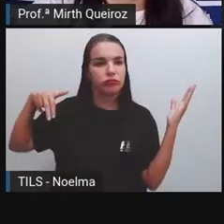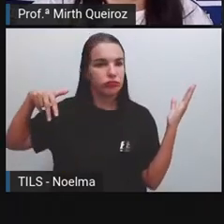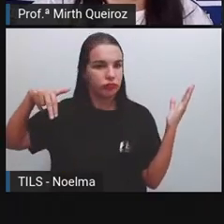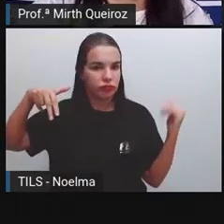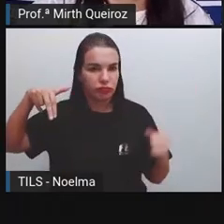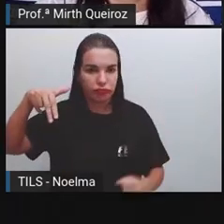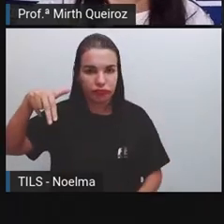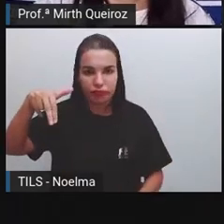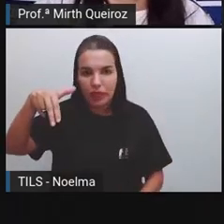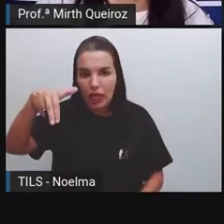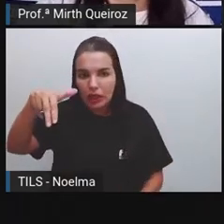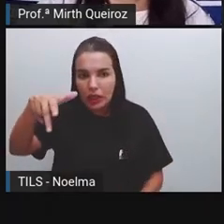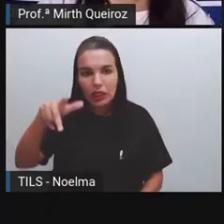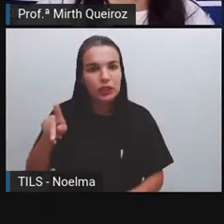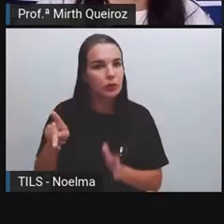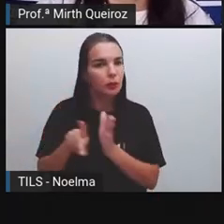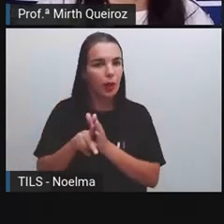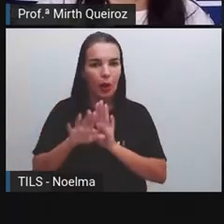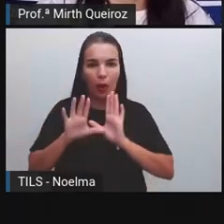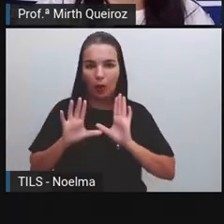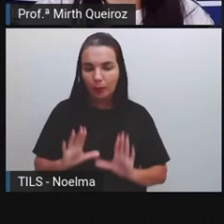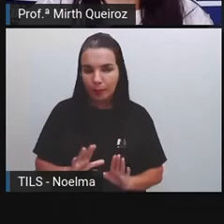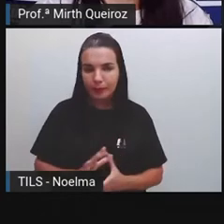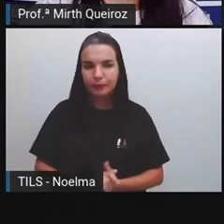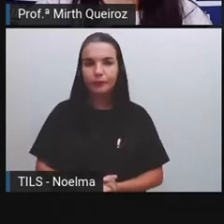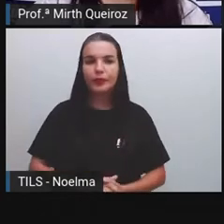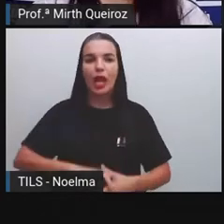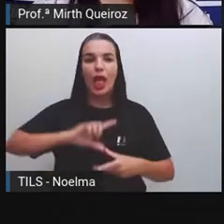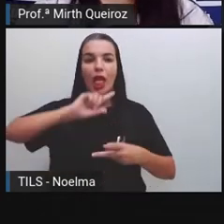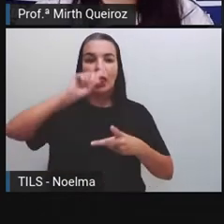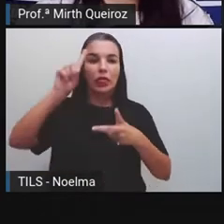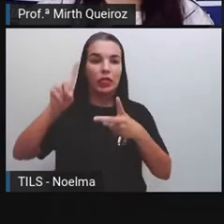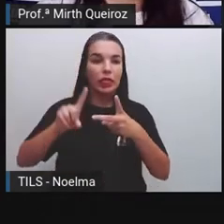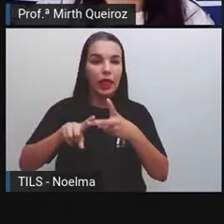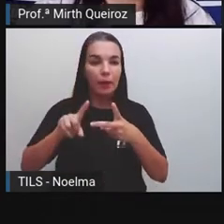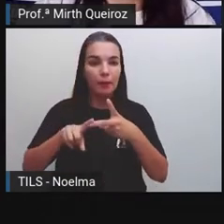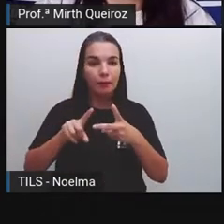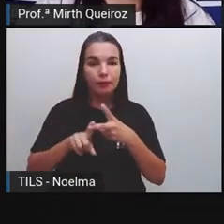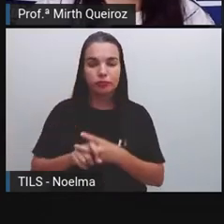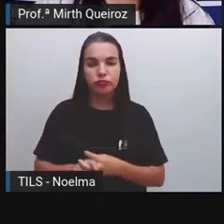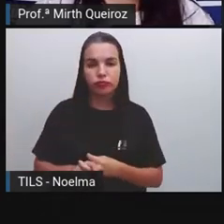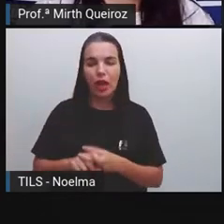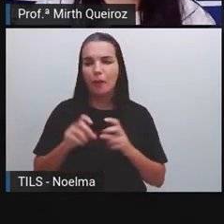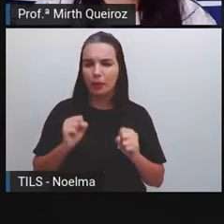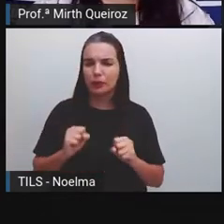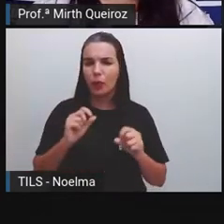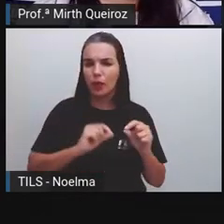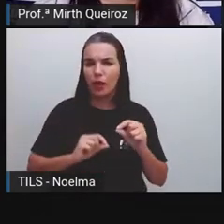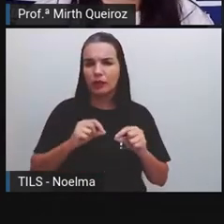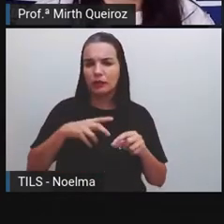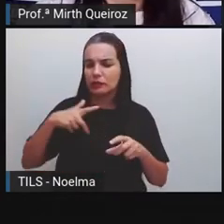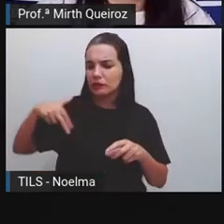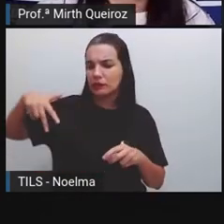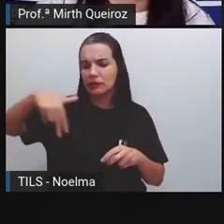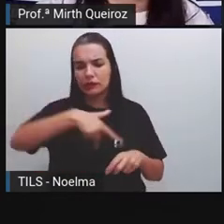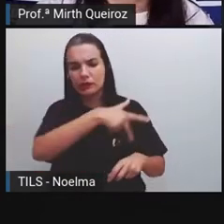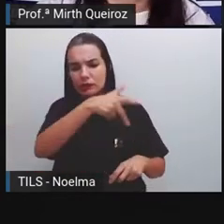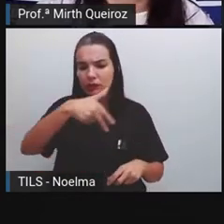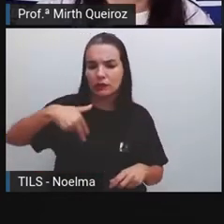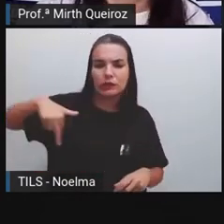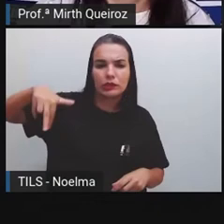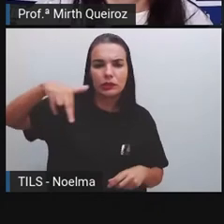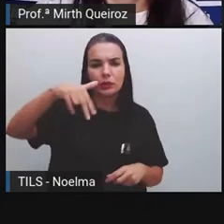utilizavam as próprias perninhas para poder transportar, tanto para eles circularem, quanto também para